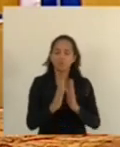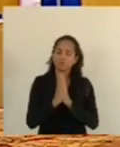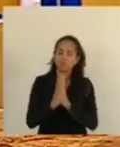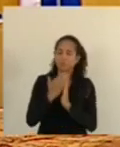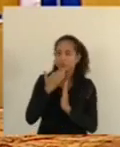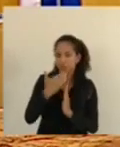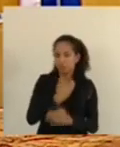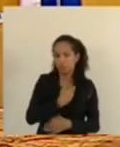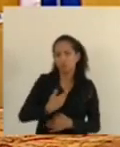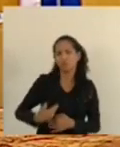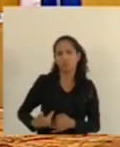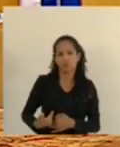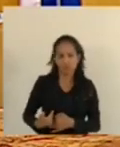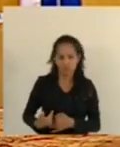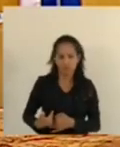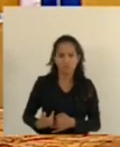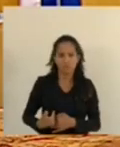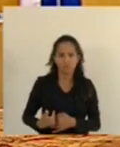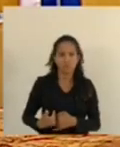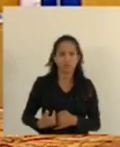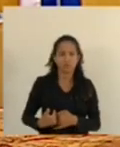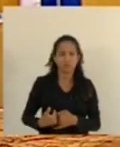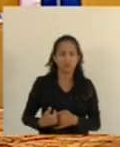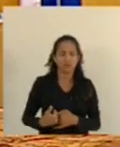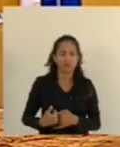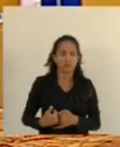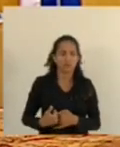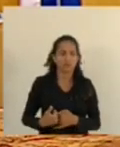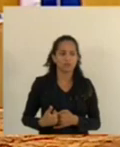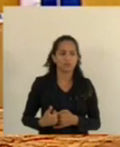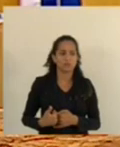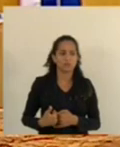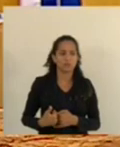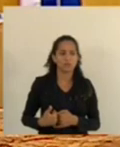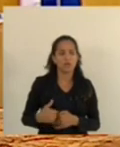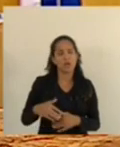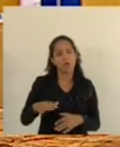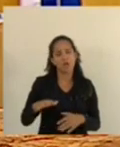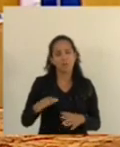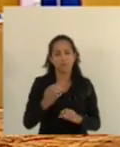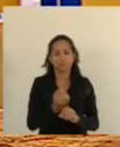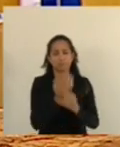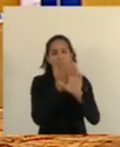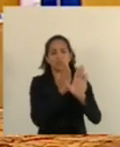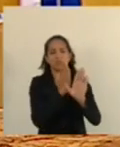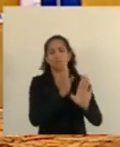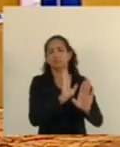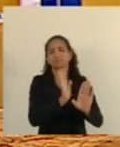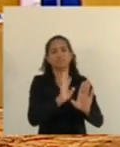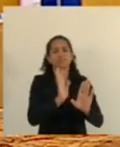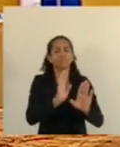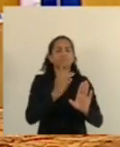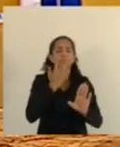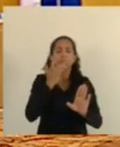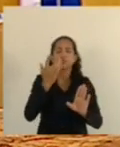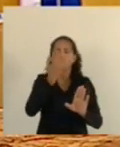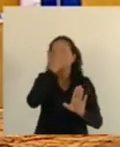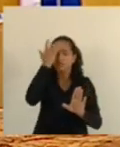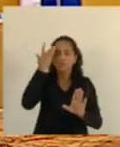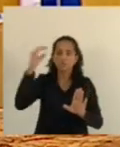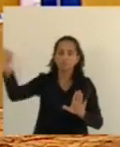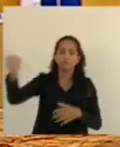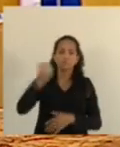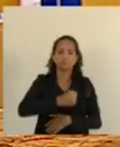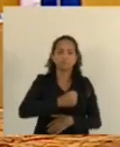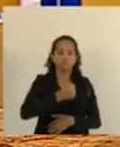do Estado que, ao invés de colocar em funcionamento o teleflagrante, que coloquem servidores da Polícia Civil do